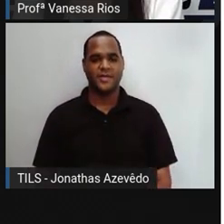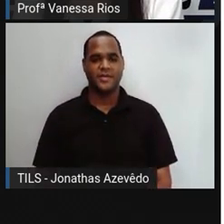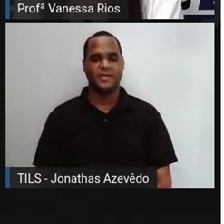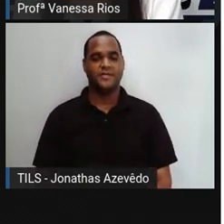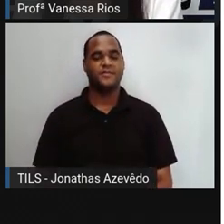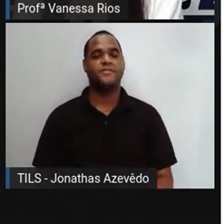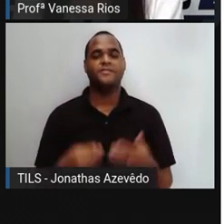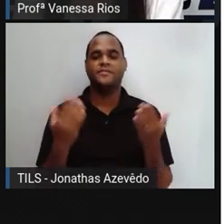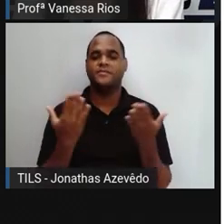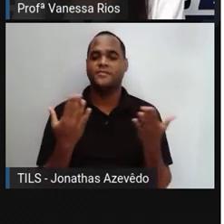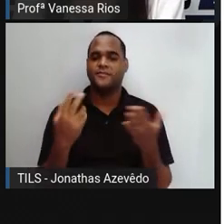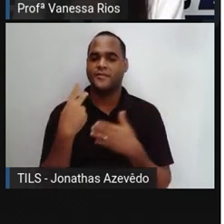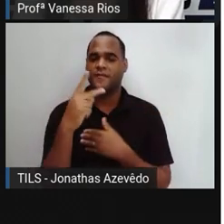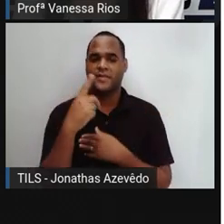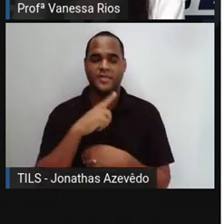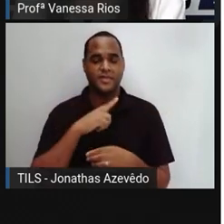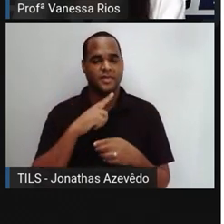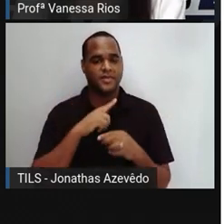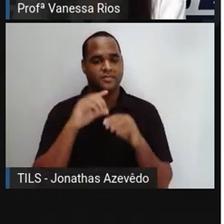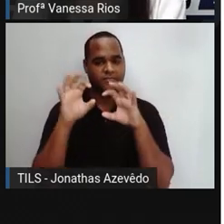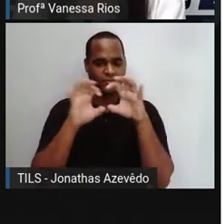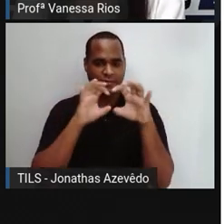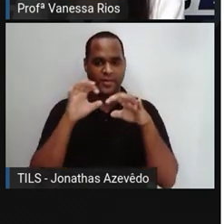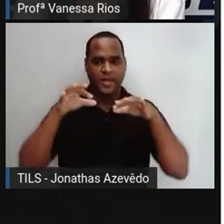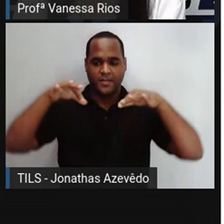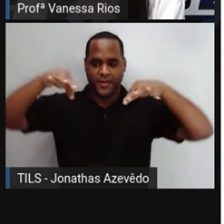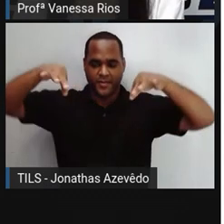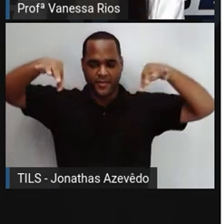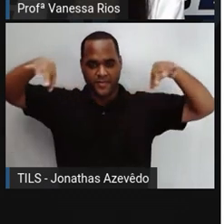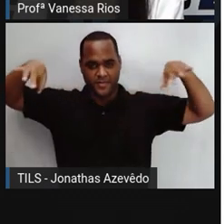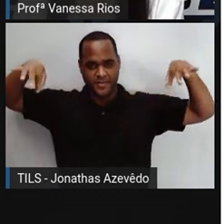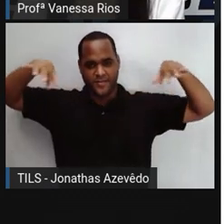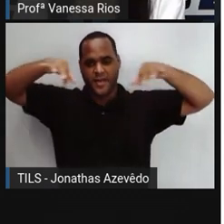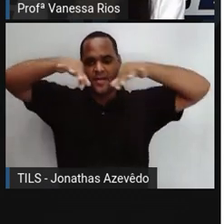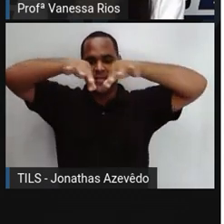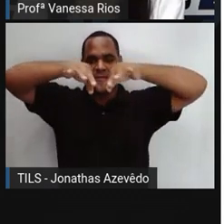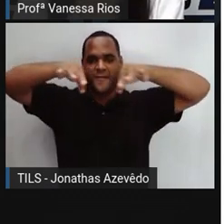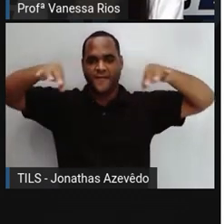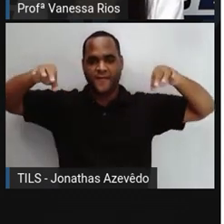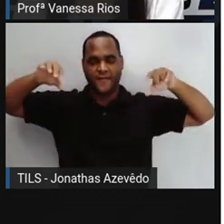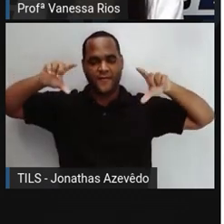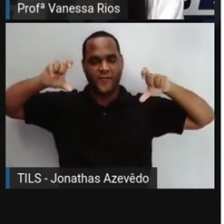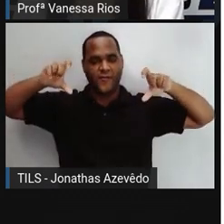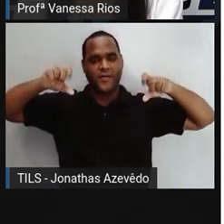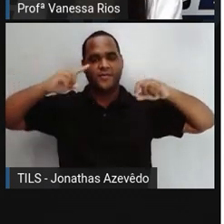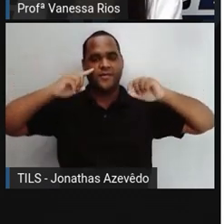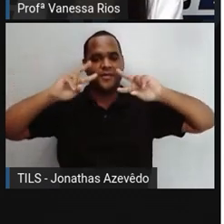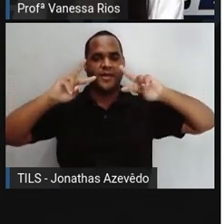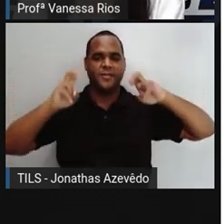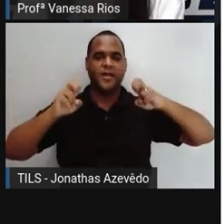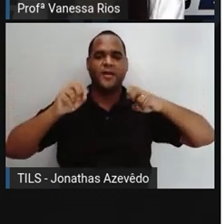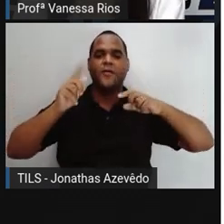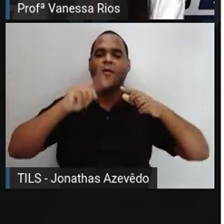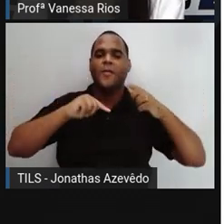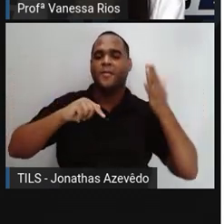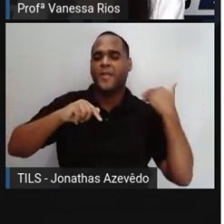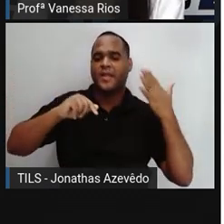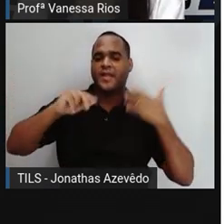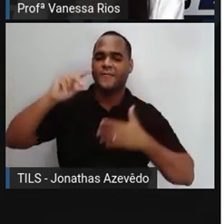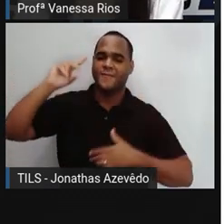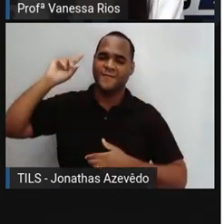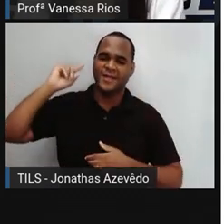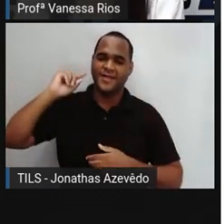E aí, que tal então montar um varal de fotografias na escola com o seguinte tema? Como se vestiam os